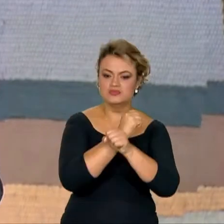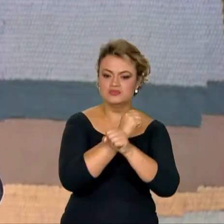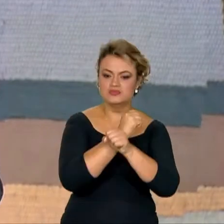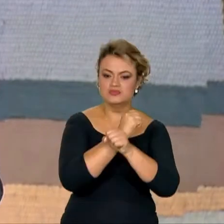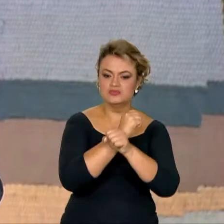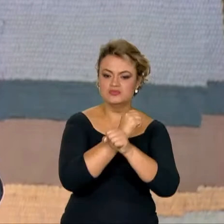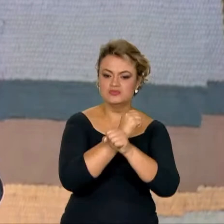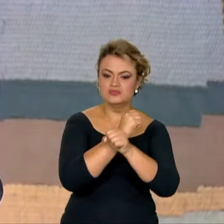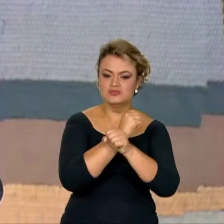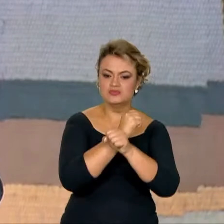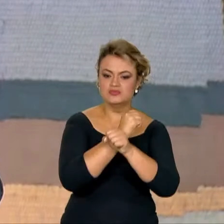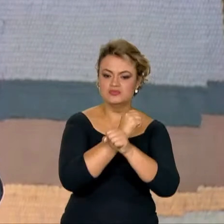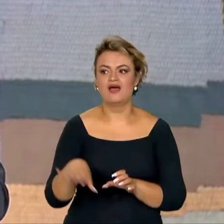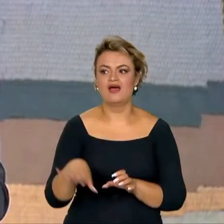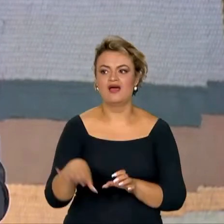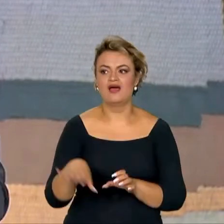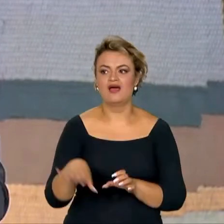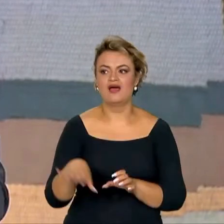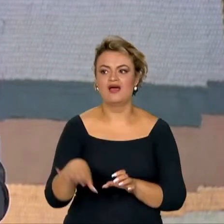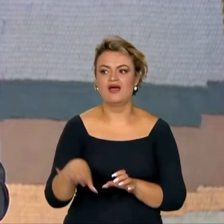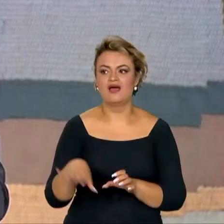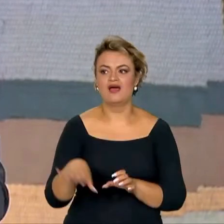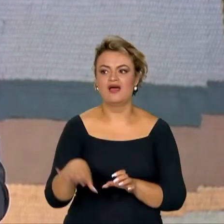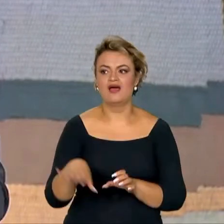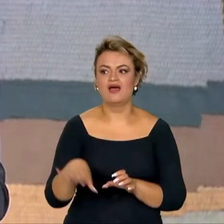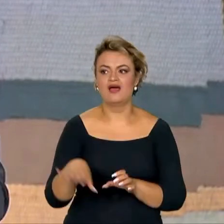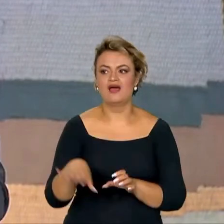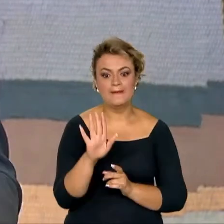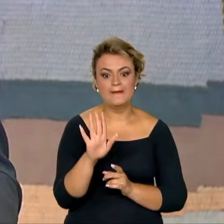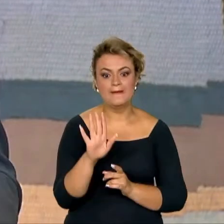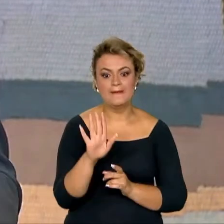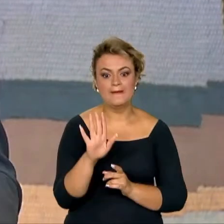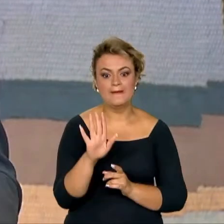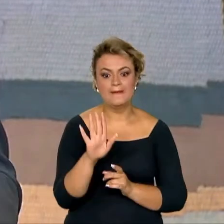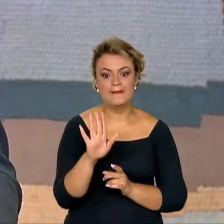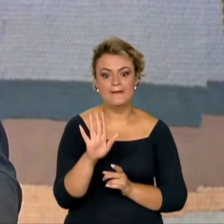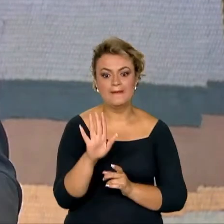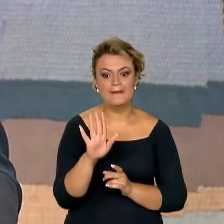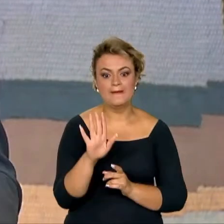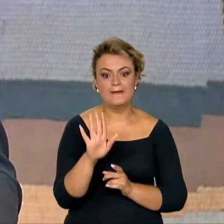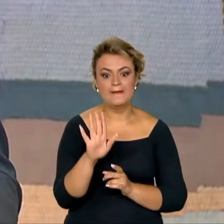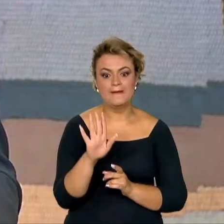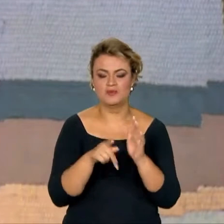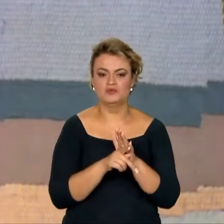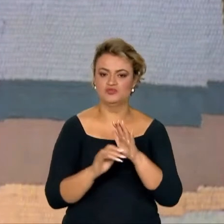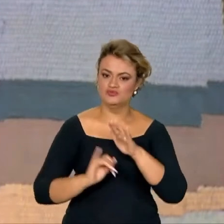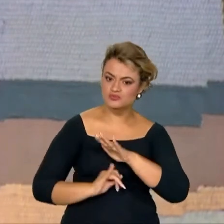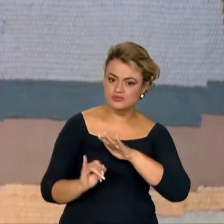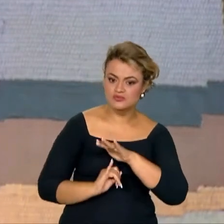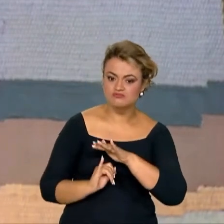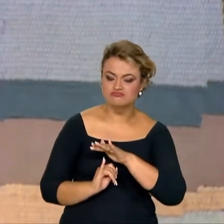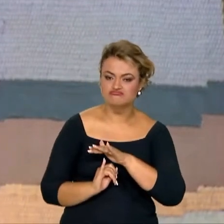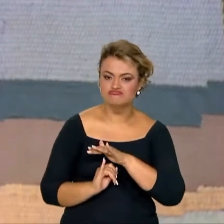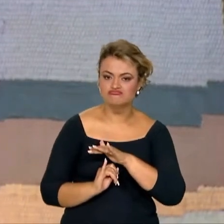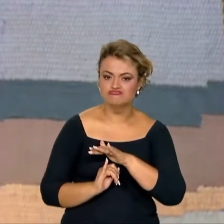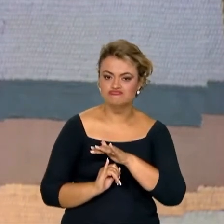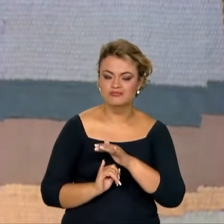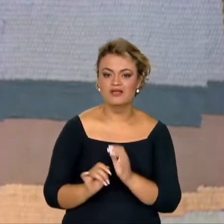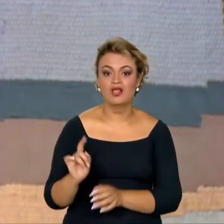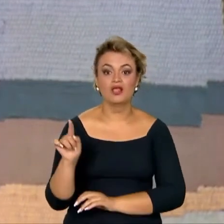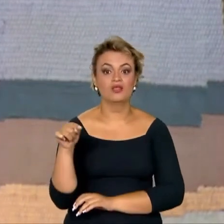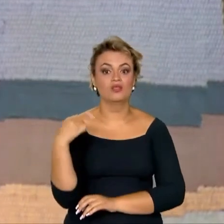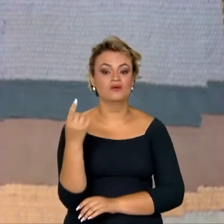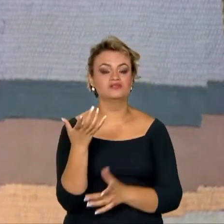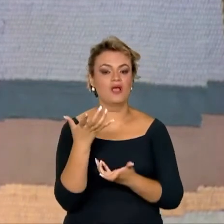infraestrutura e na área social, mas ele falou ali de medidas institucionais. O que nós